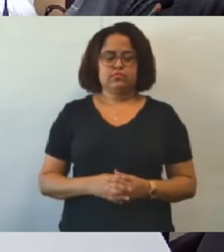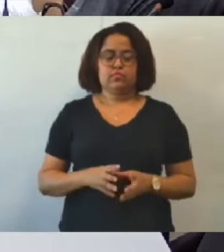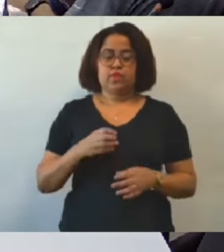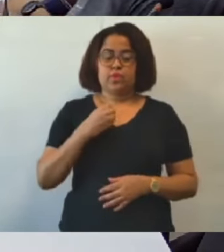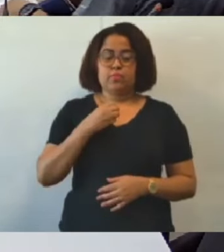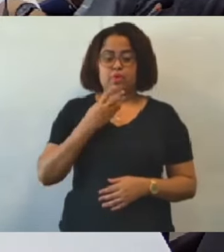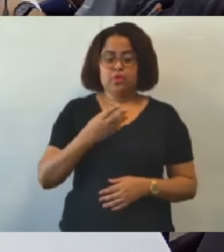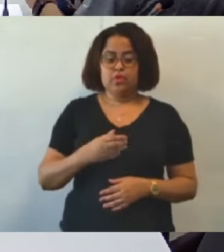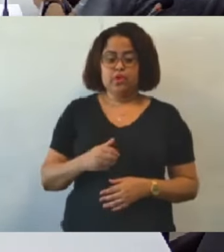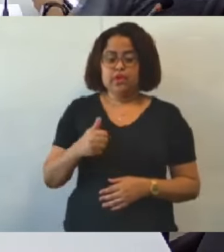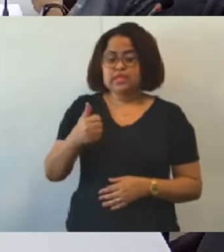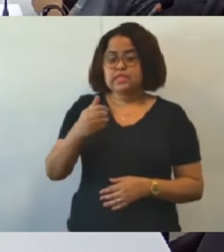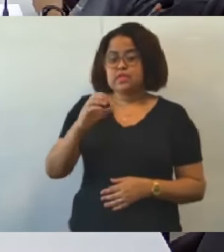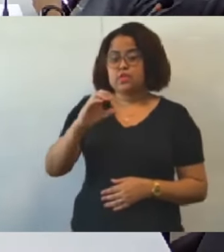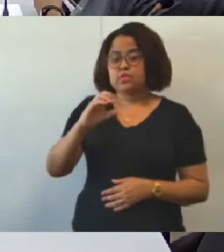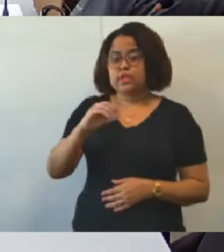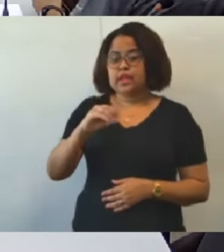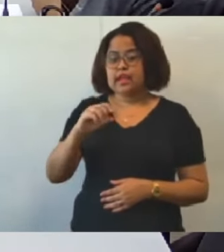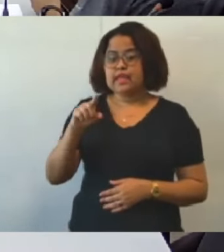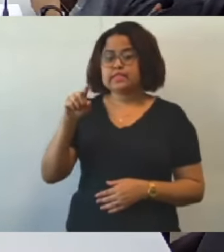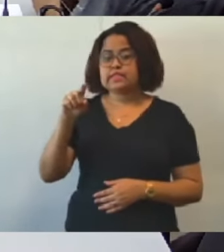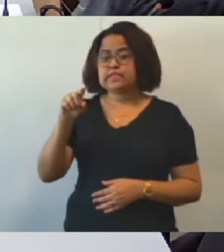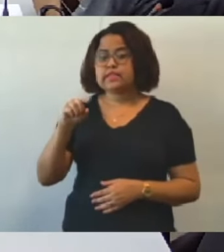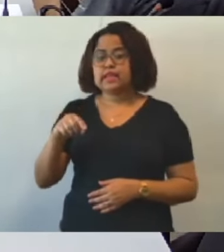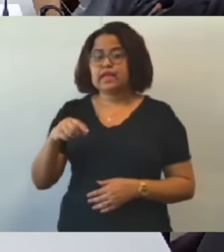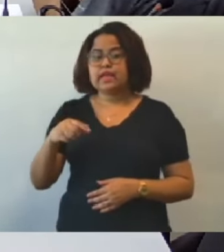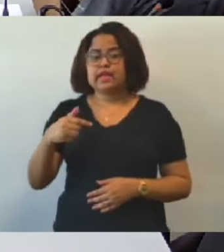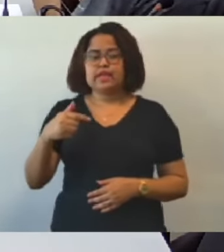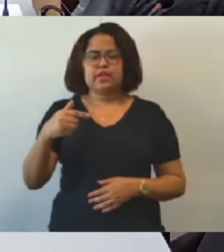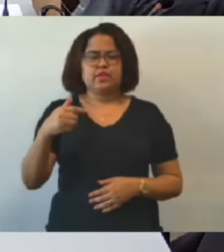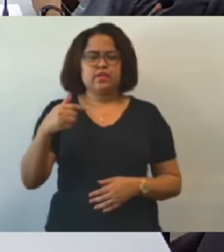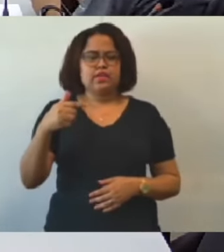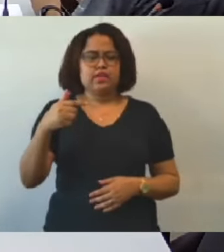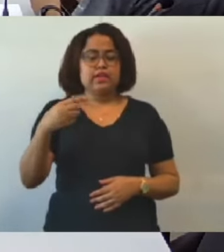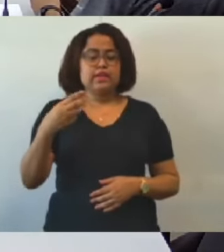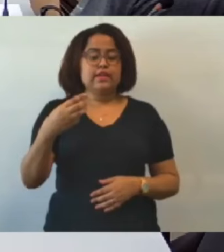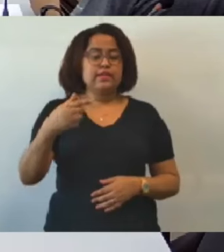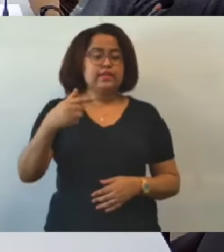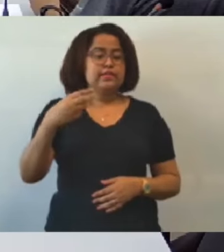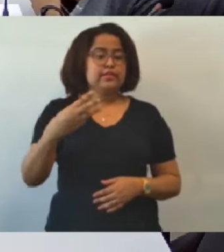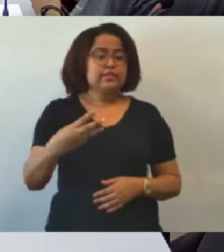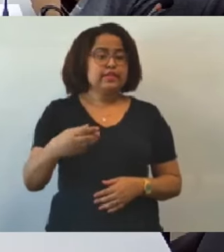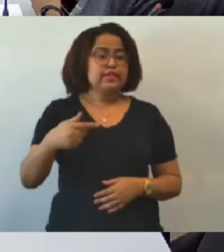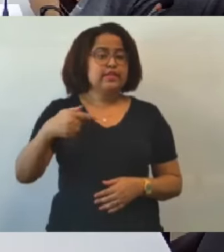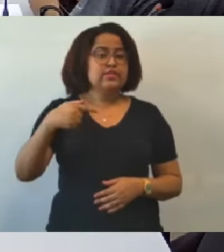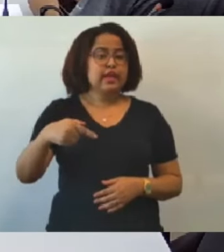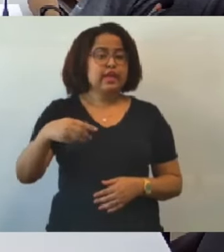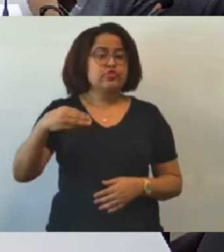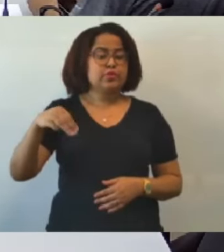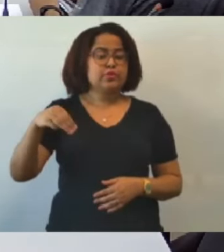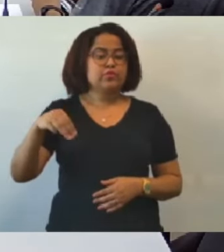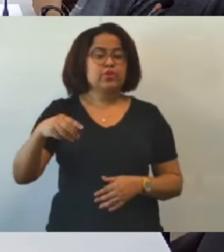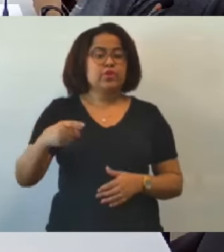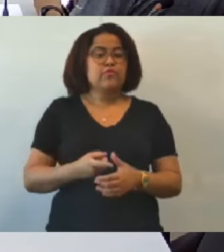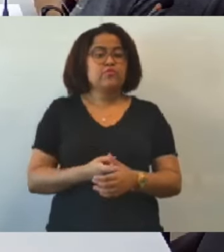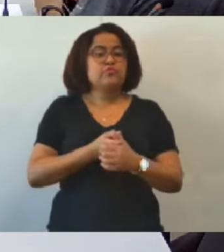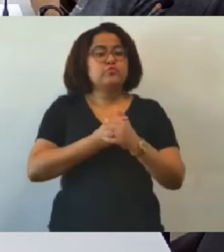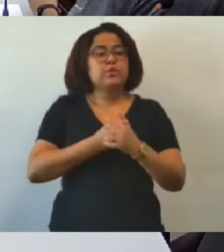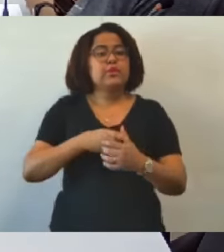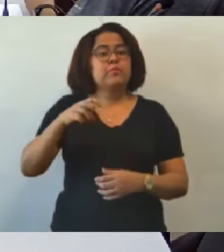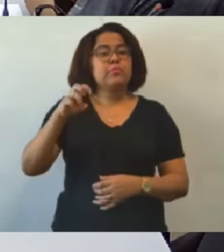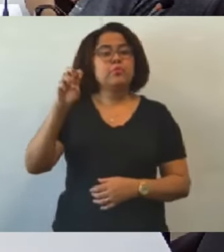são 10 horas e 27... Não, 37 minutos. Vamos suspender por 5 minutos